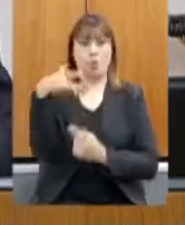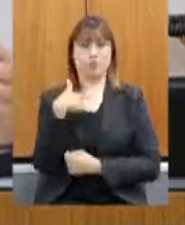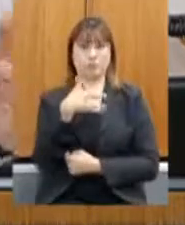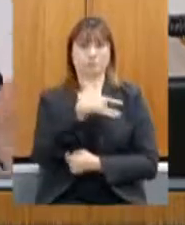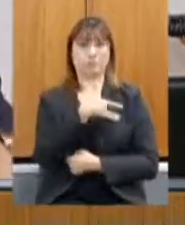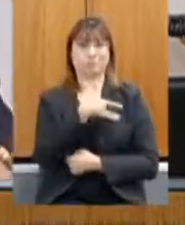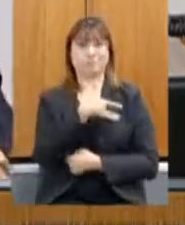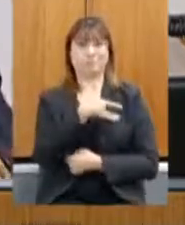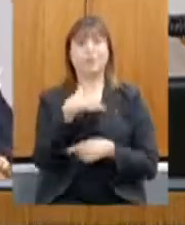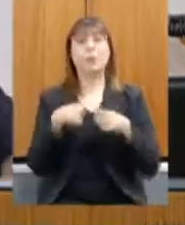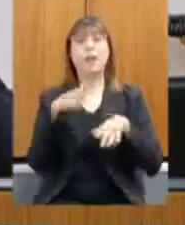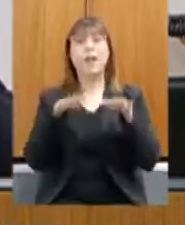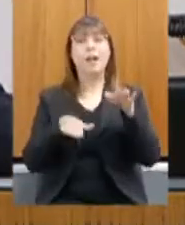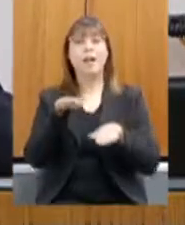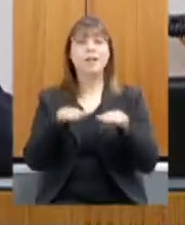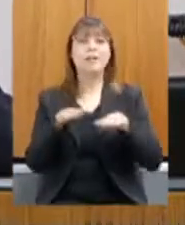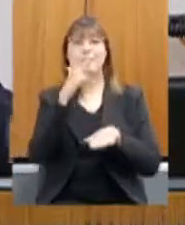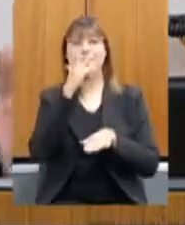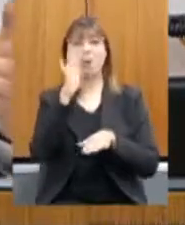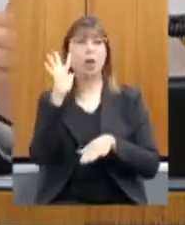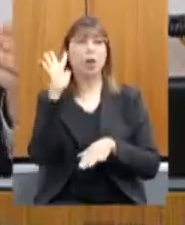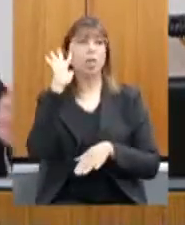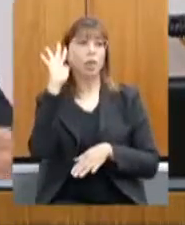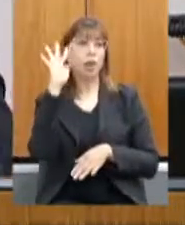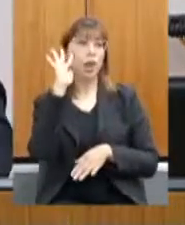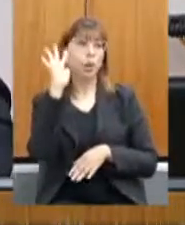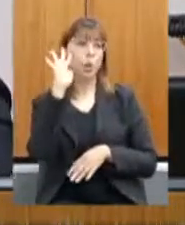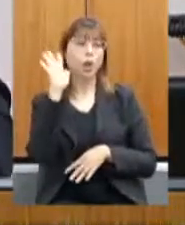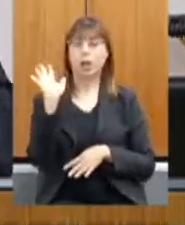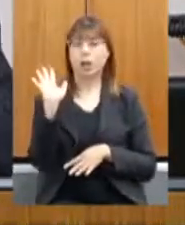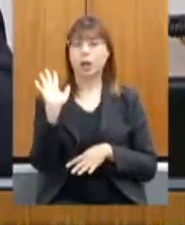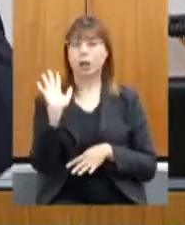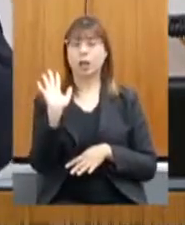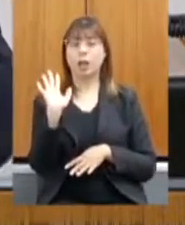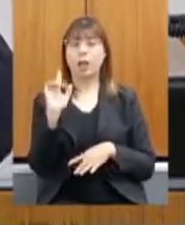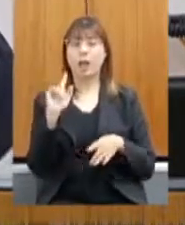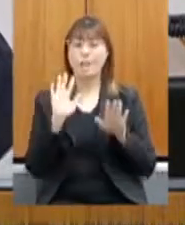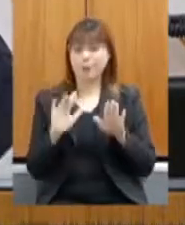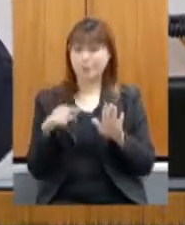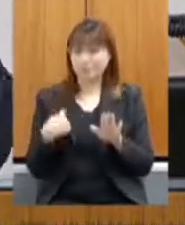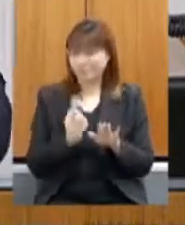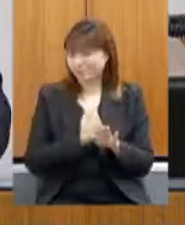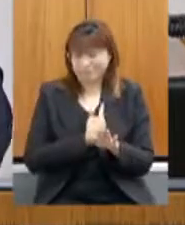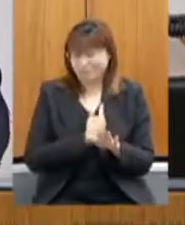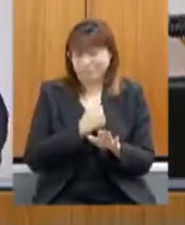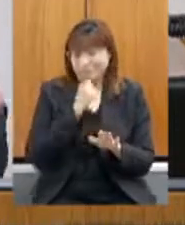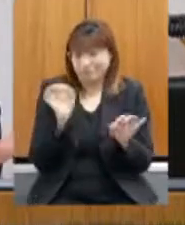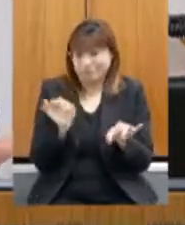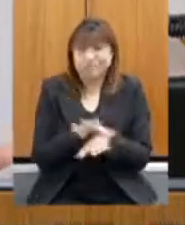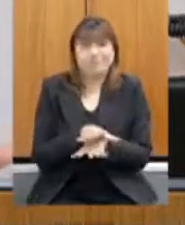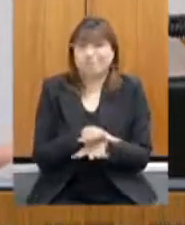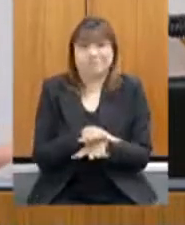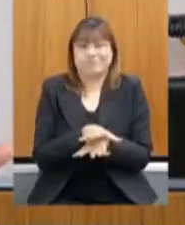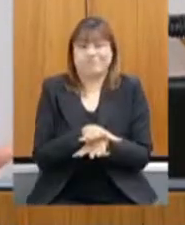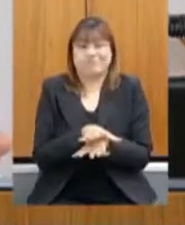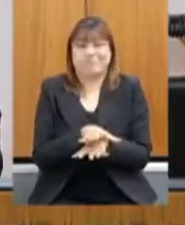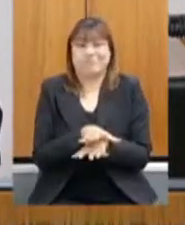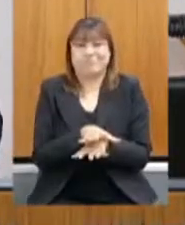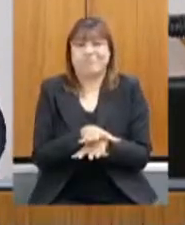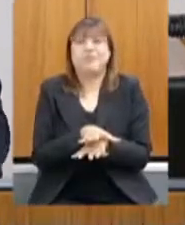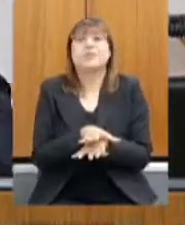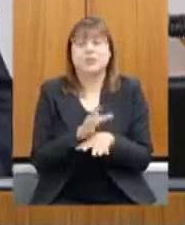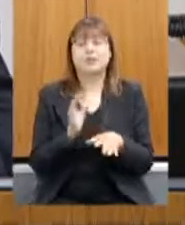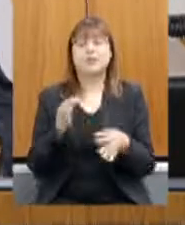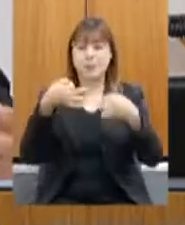vezes fica na teoria e nós todos ainda não temos a expertise de transformá-los em